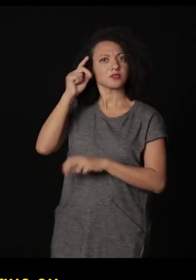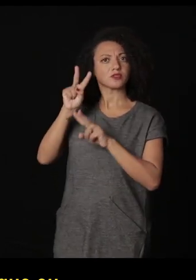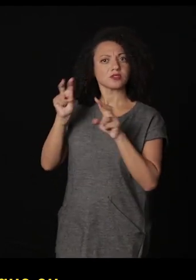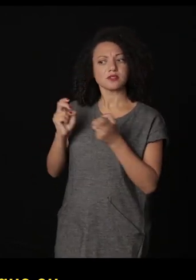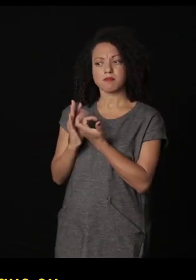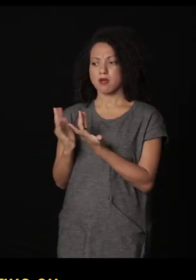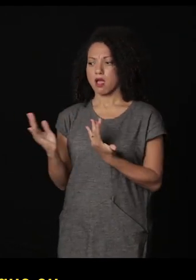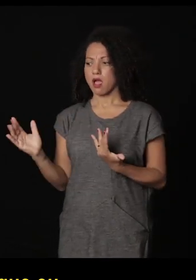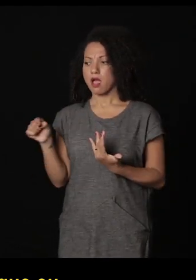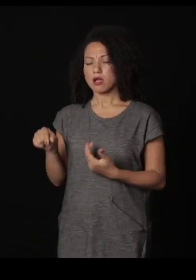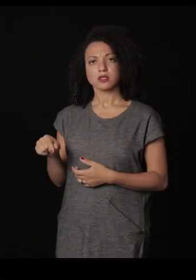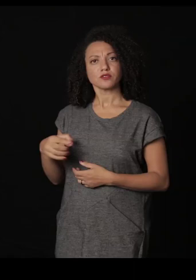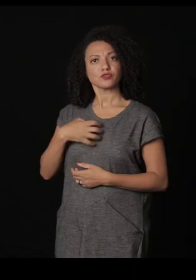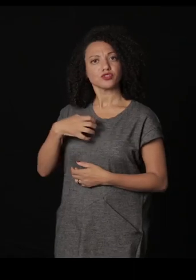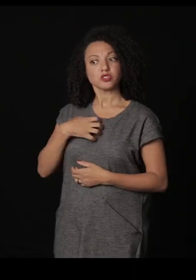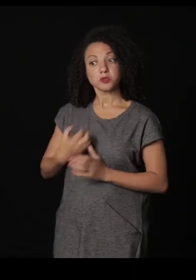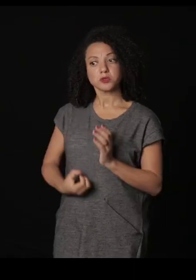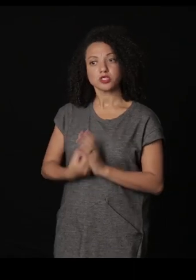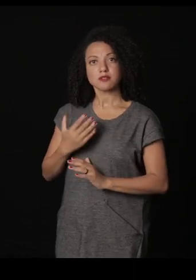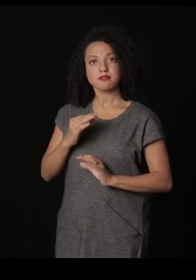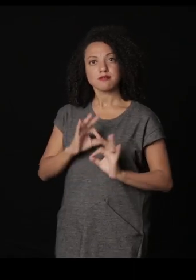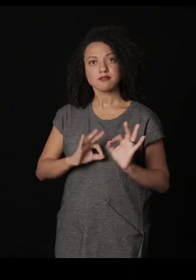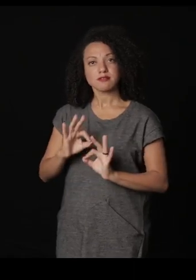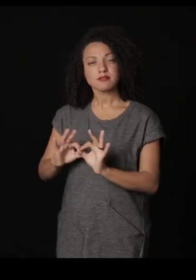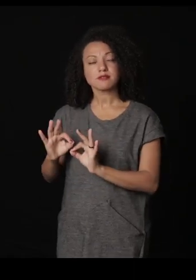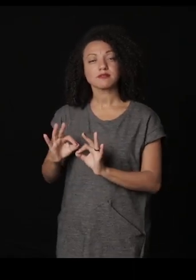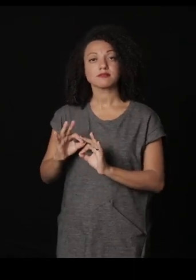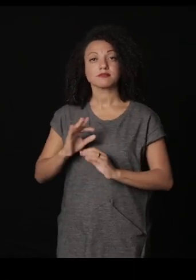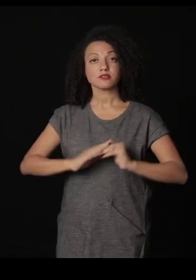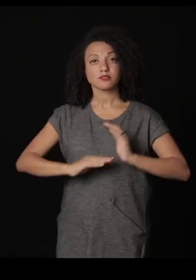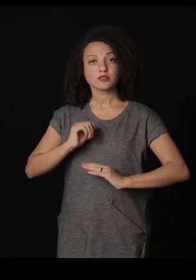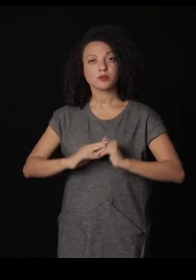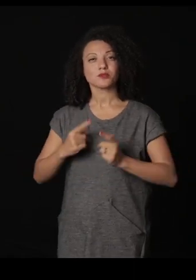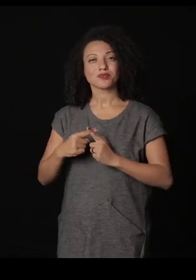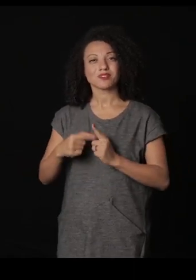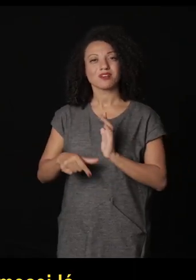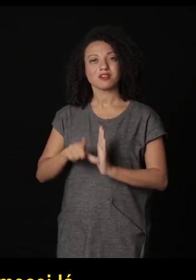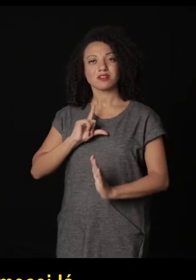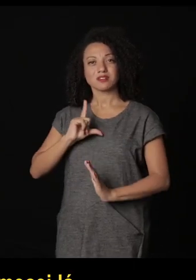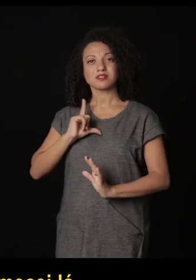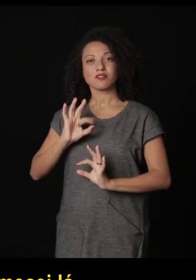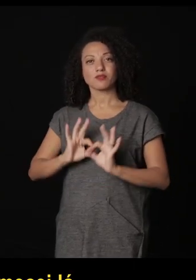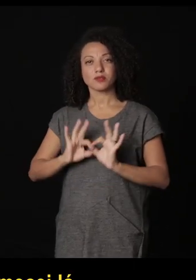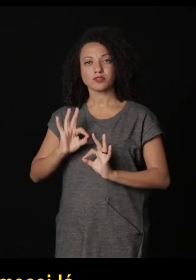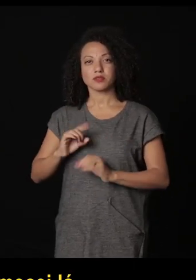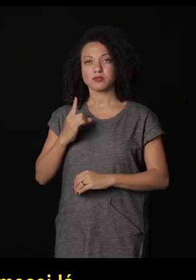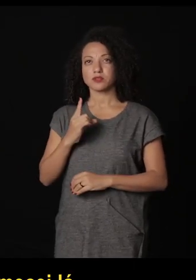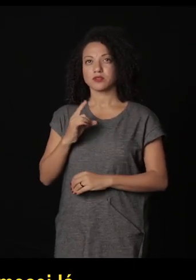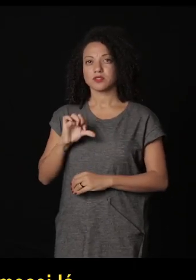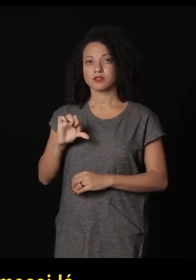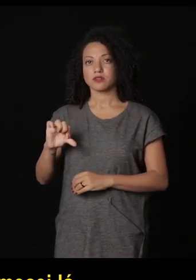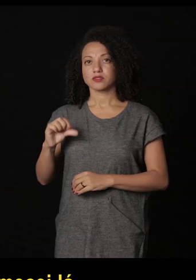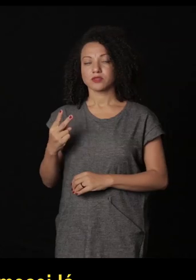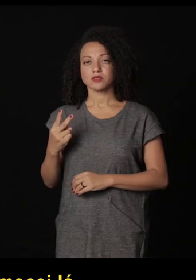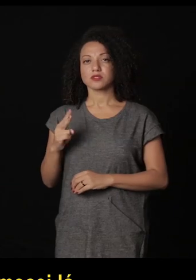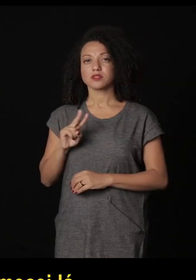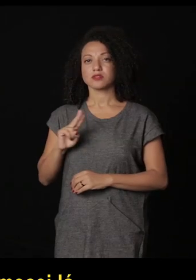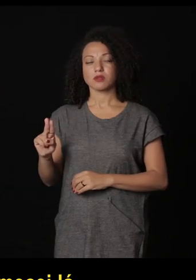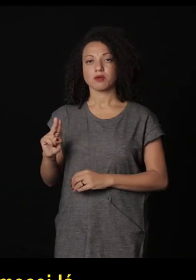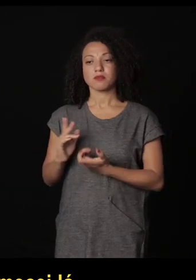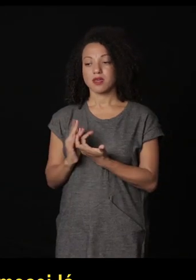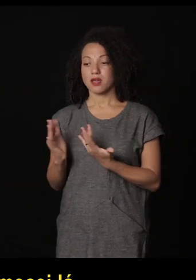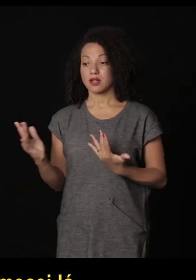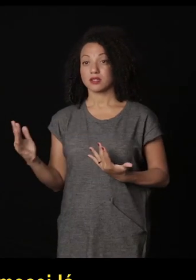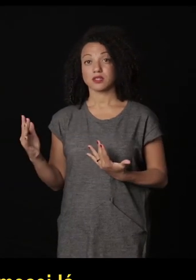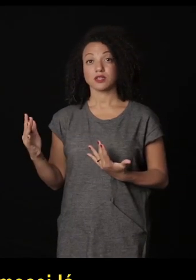penso na questão do arquivo como modo de operação como modo de produção através de um projeto que eu comecei lá em